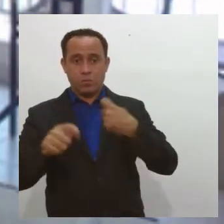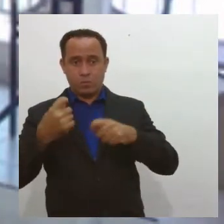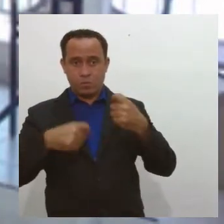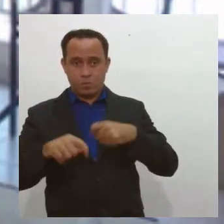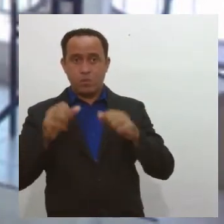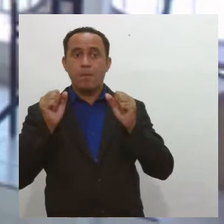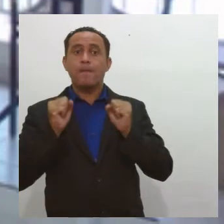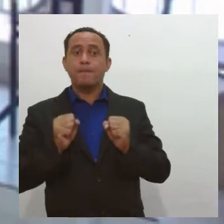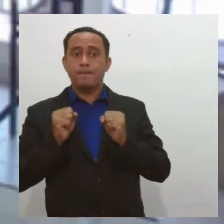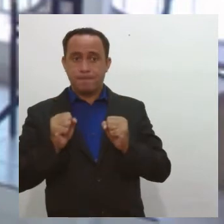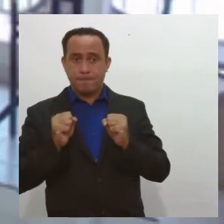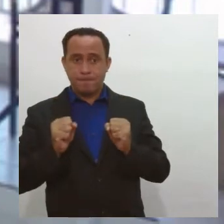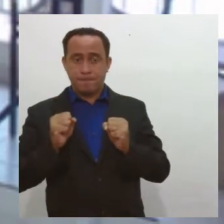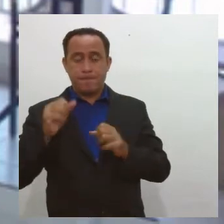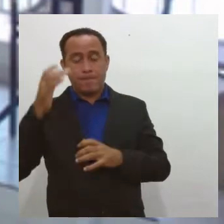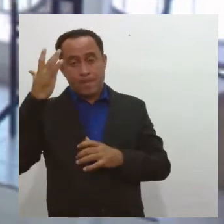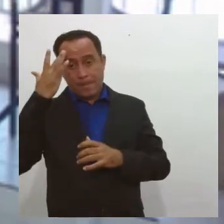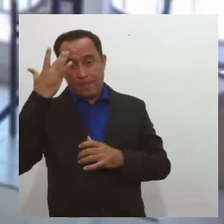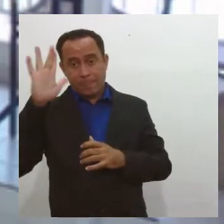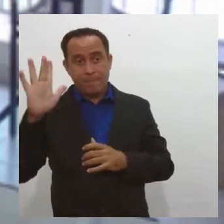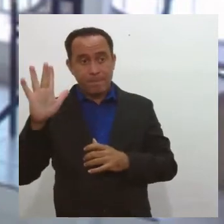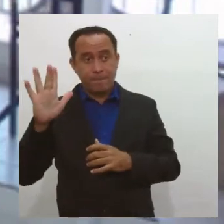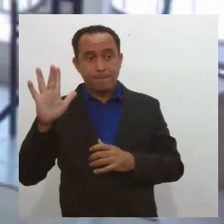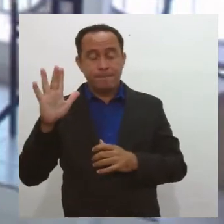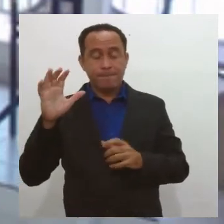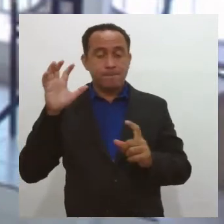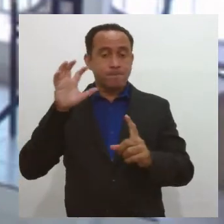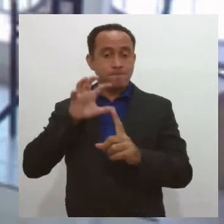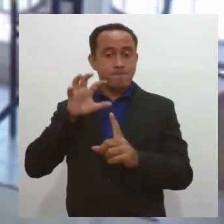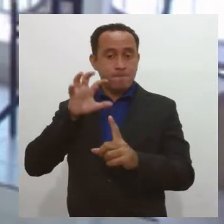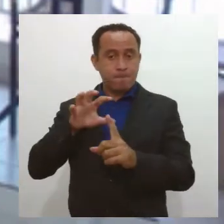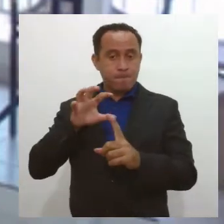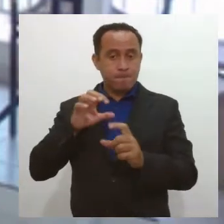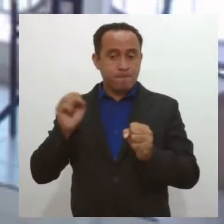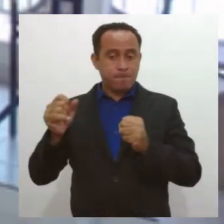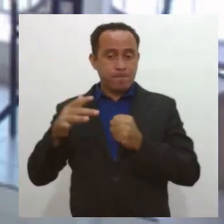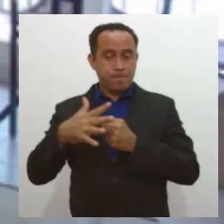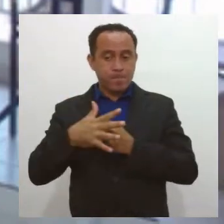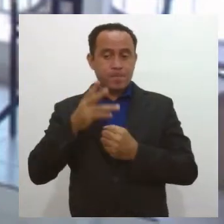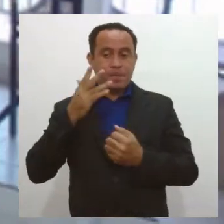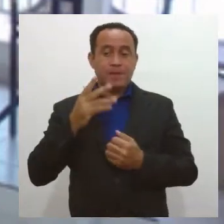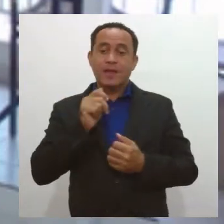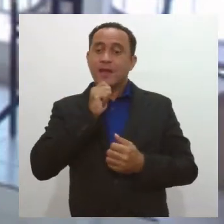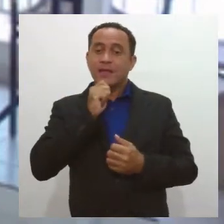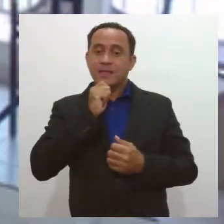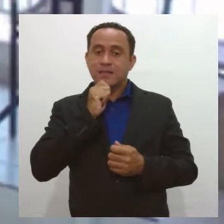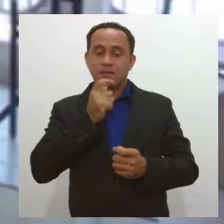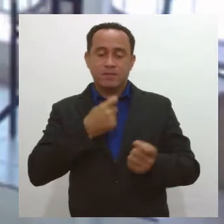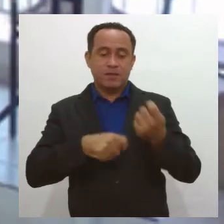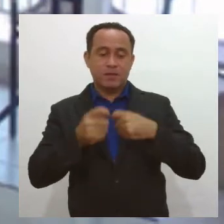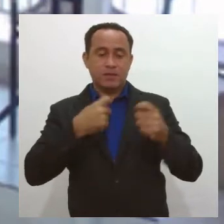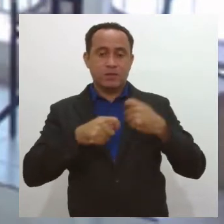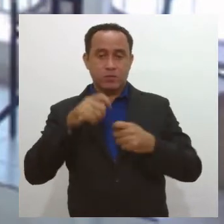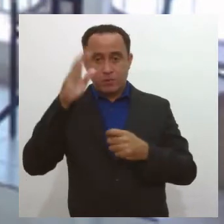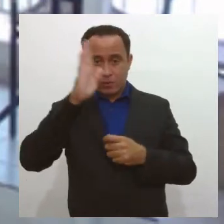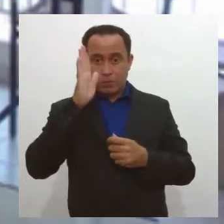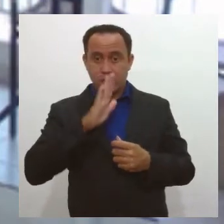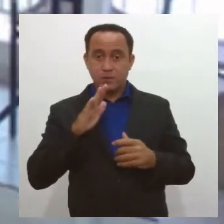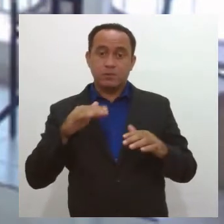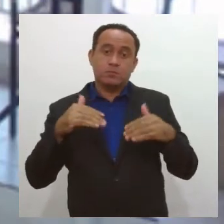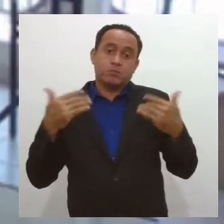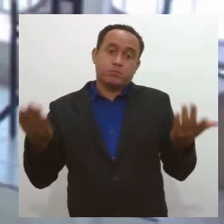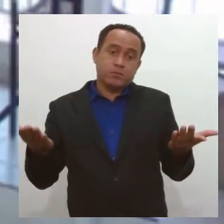vacinação, a gente não sabe por quanto tempo os impactos da pandemia vão estar na economia aqui no Brasil. Então,